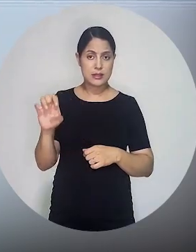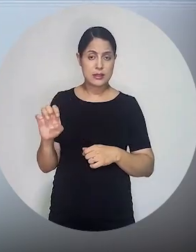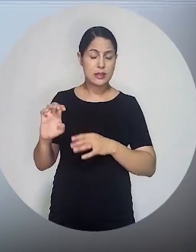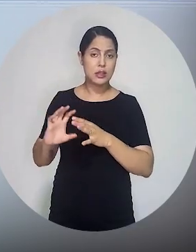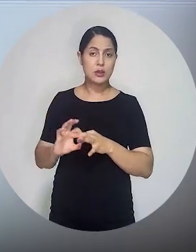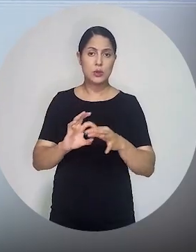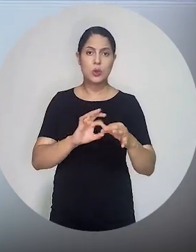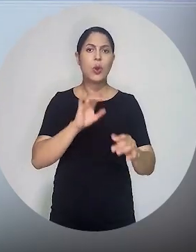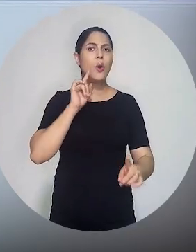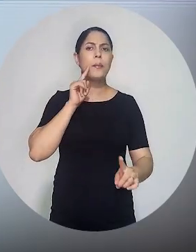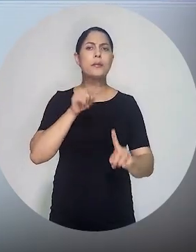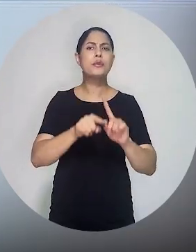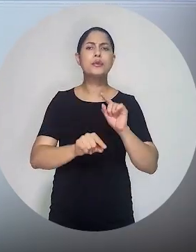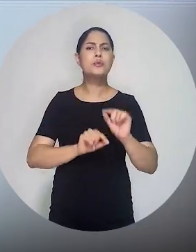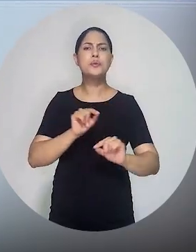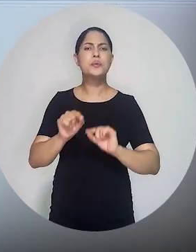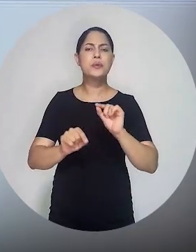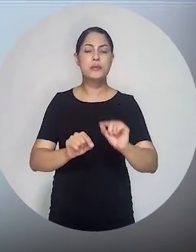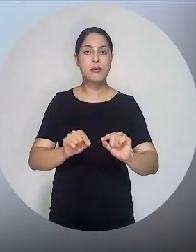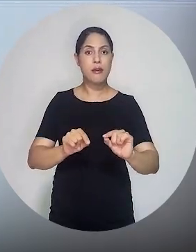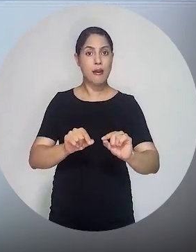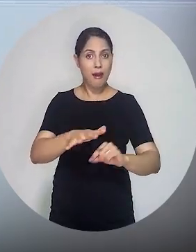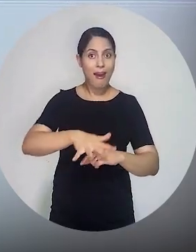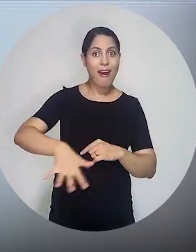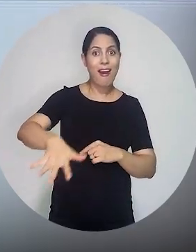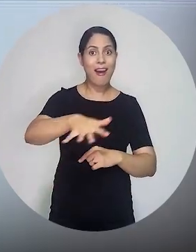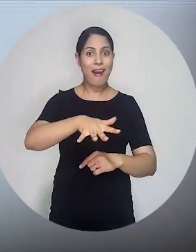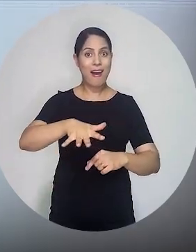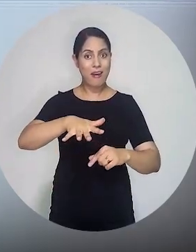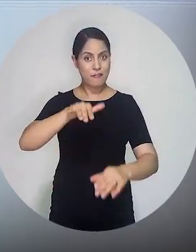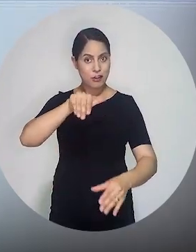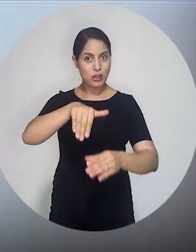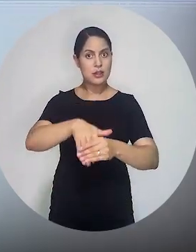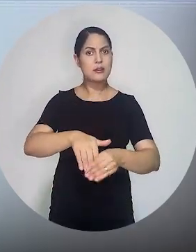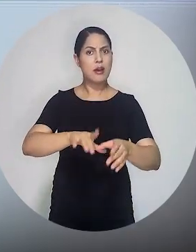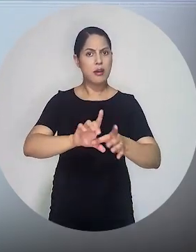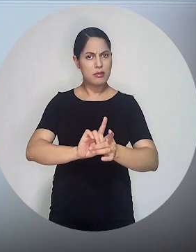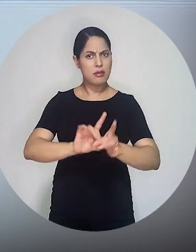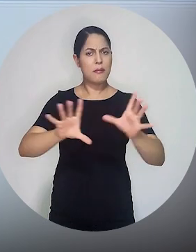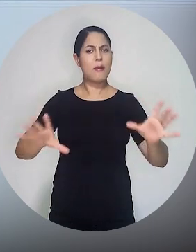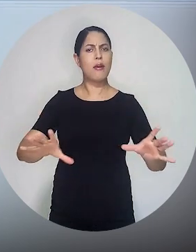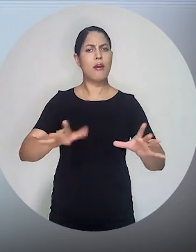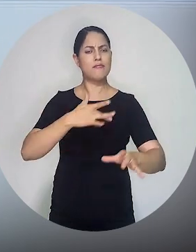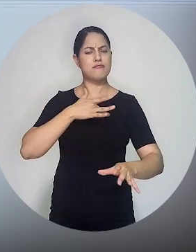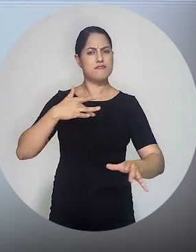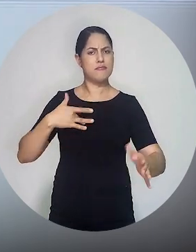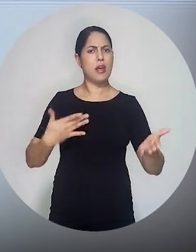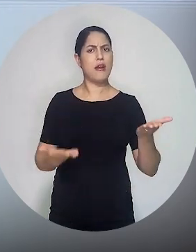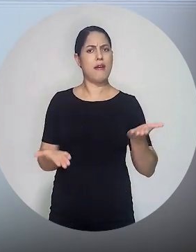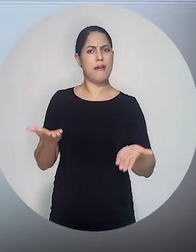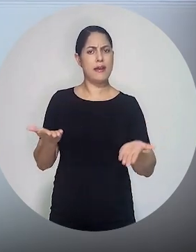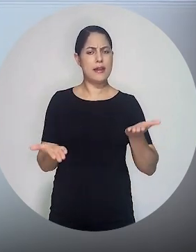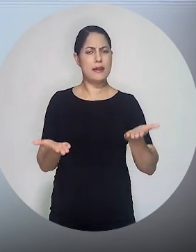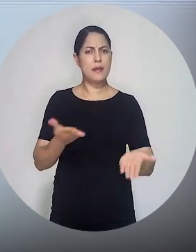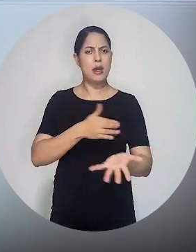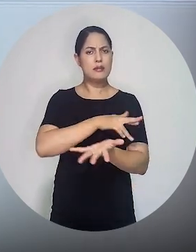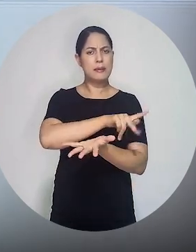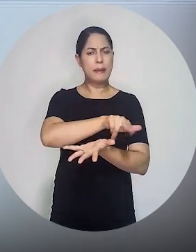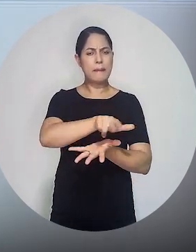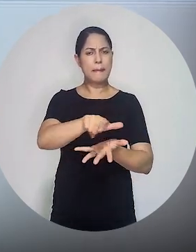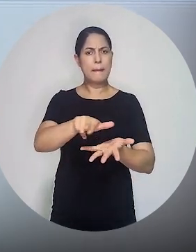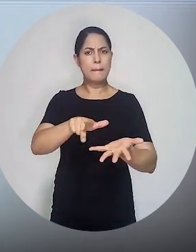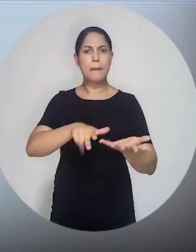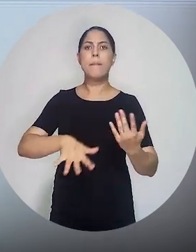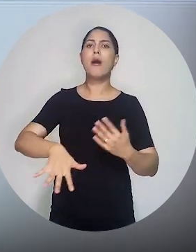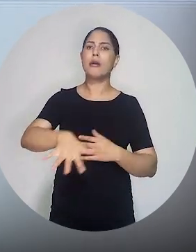Programa Permanente de Enfrentamento à Desinformação, cujo objetivo é justamente impulsionar um ambiente democrático,